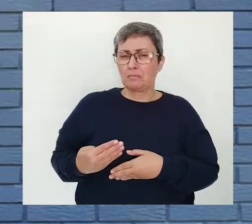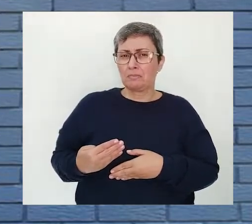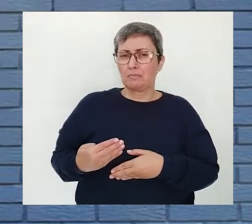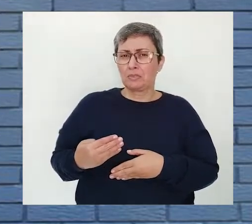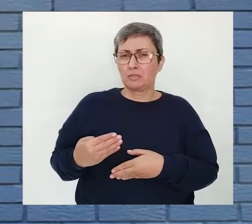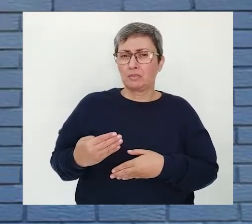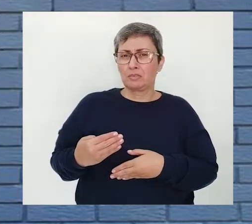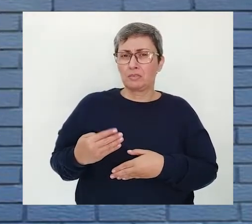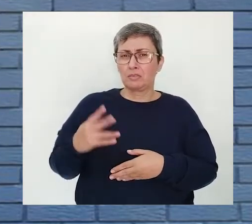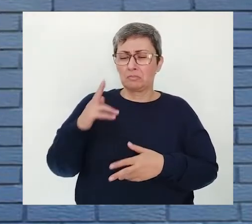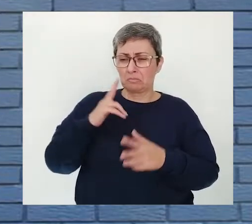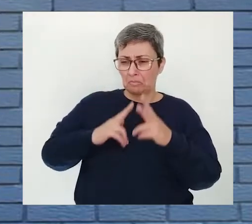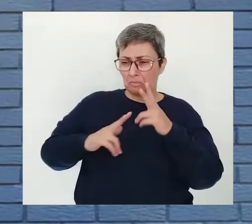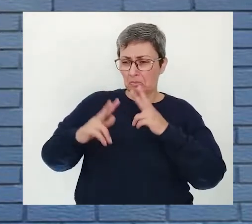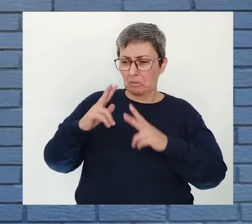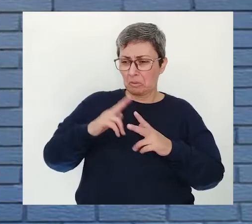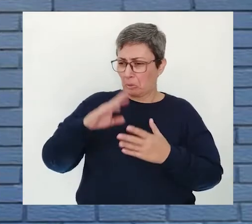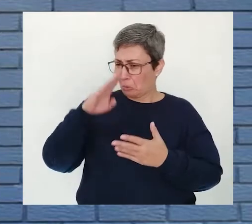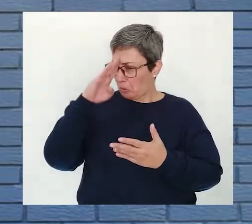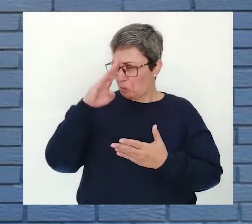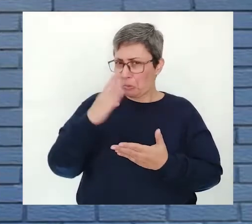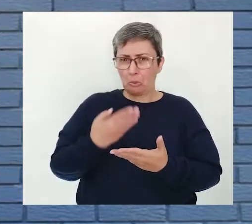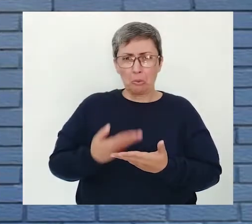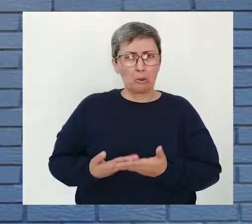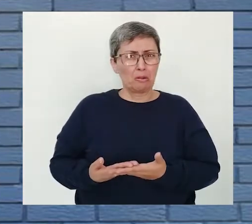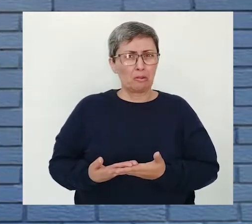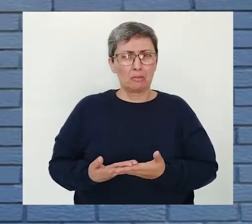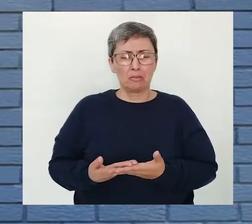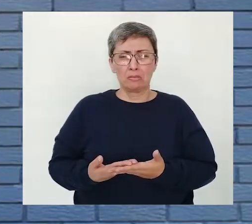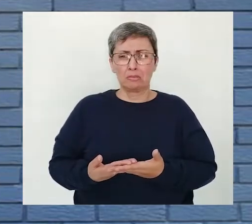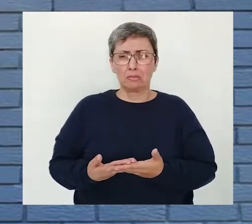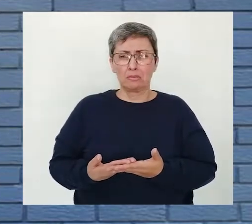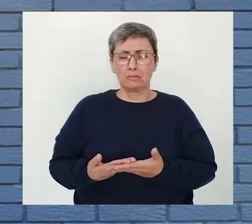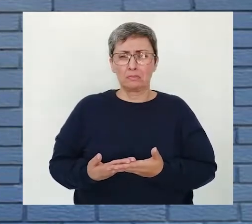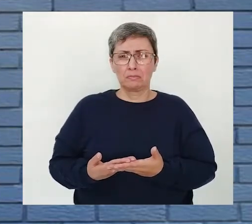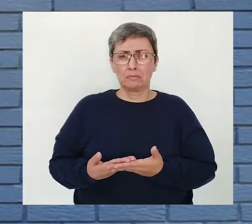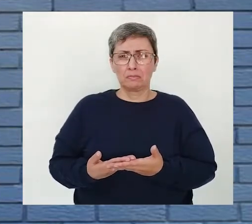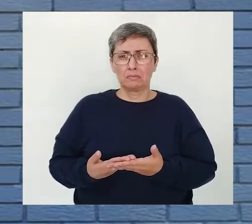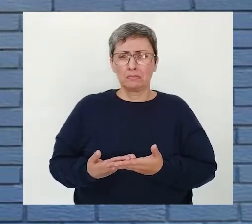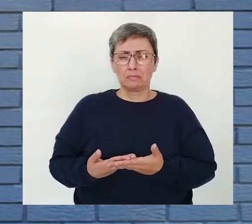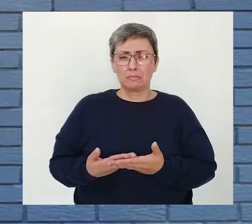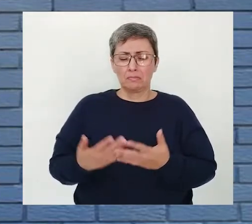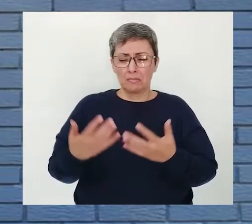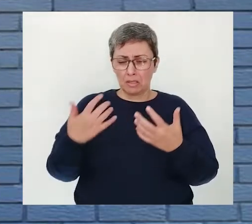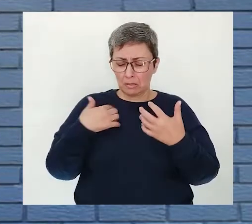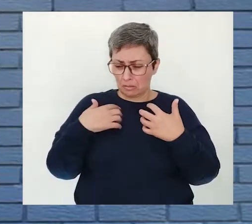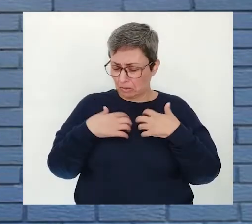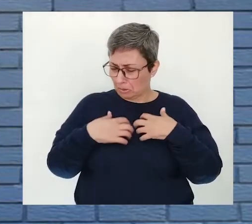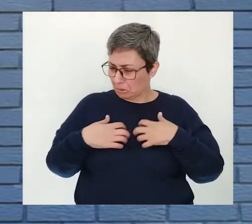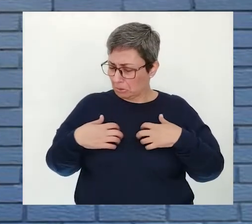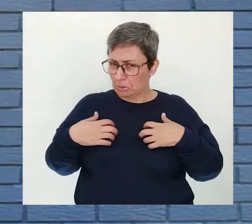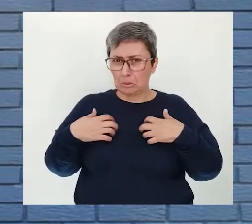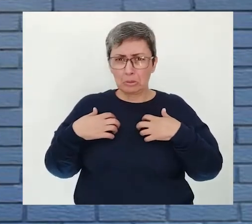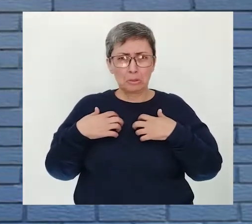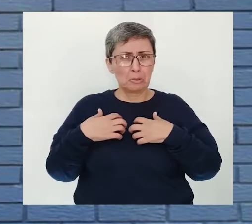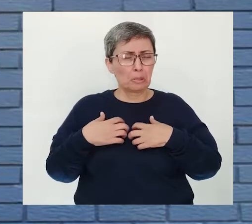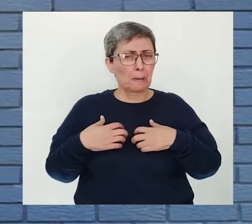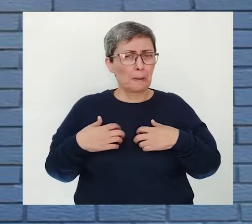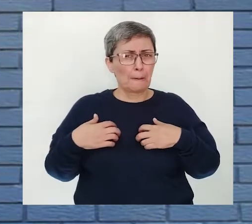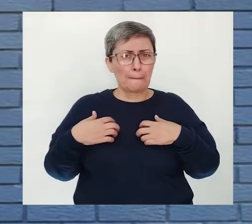Ouvir o inacreditável Abalar o inabalável